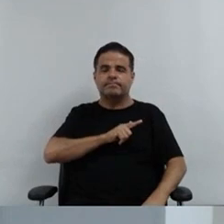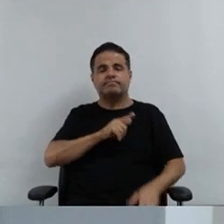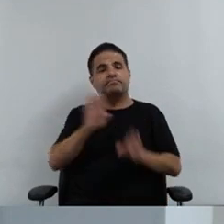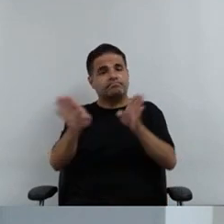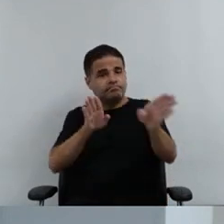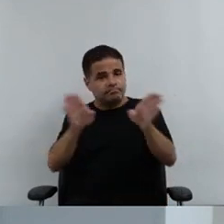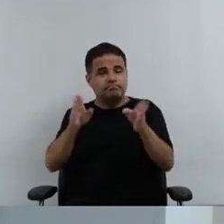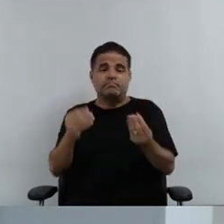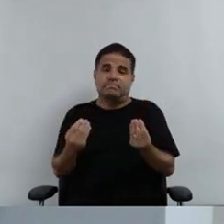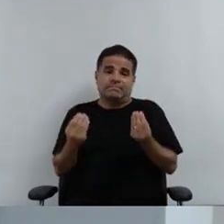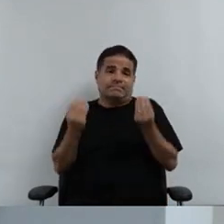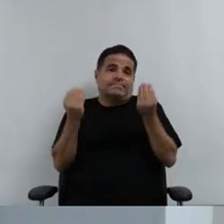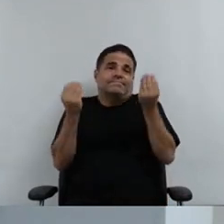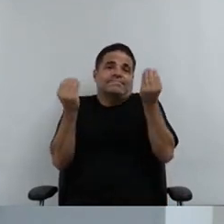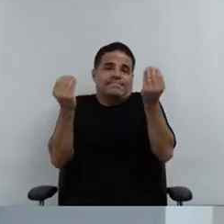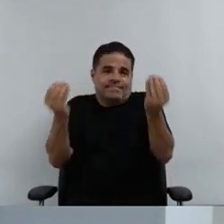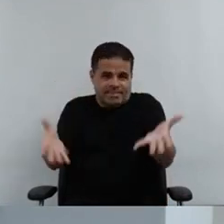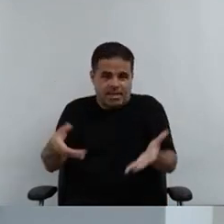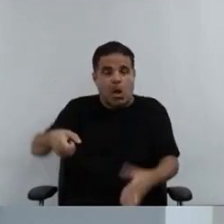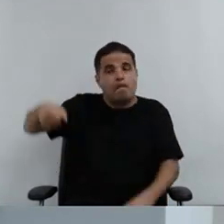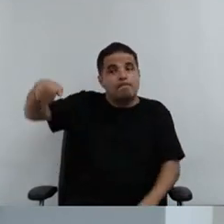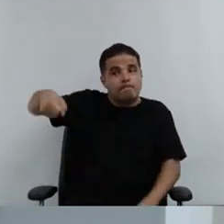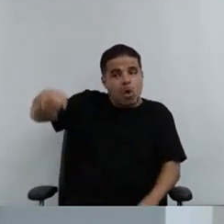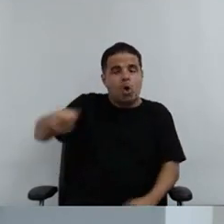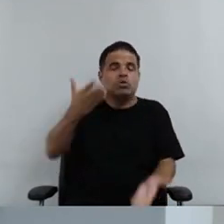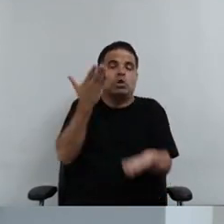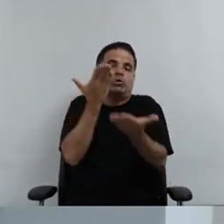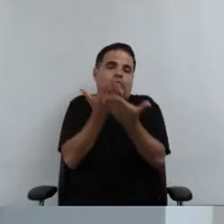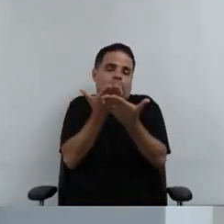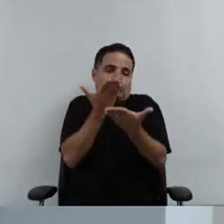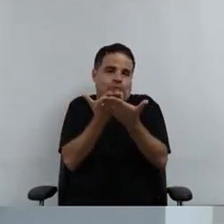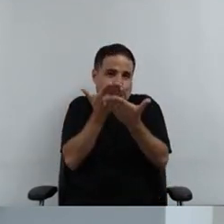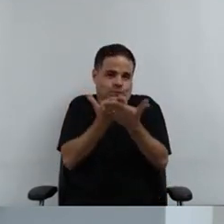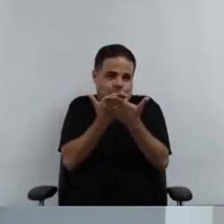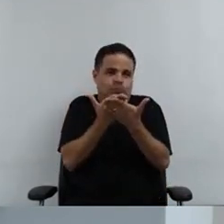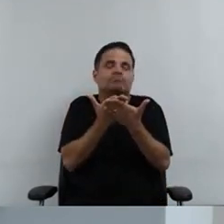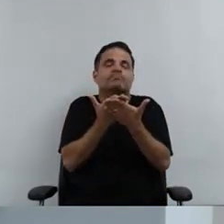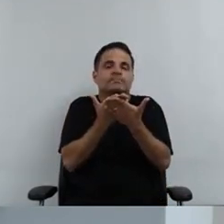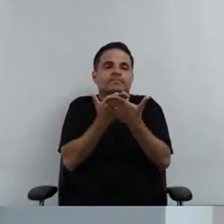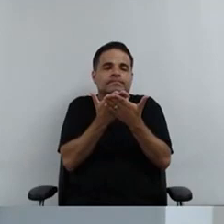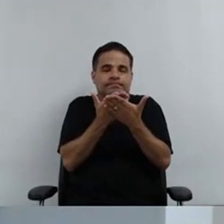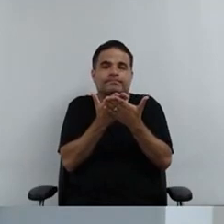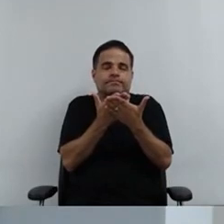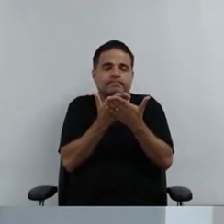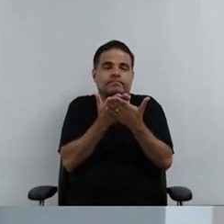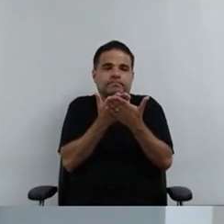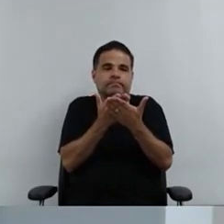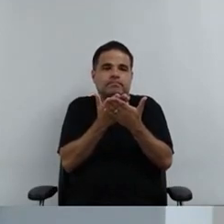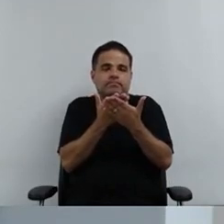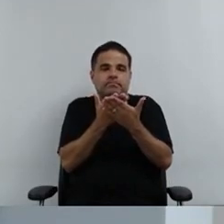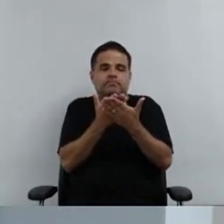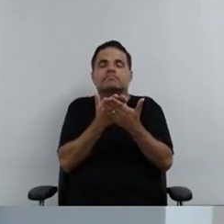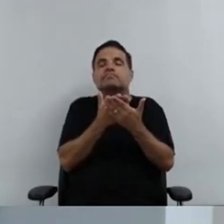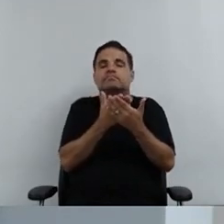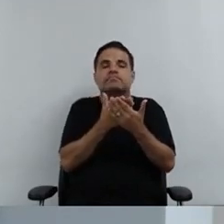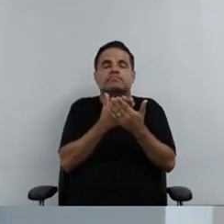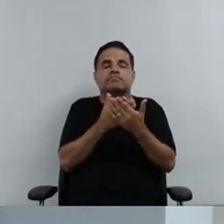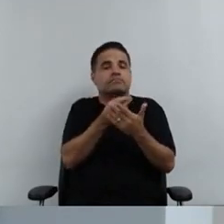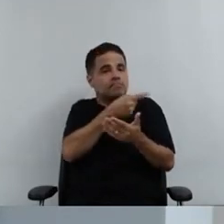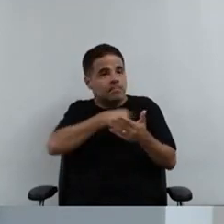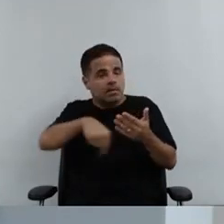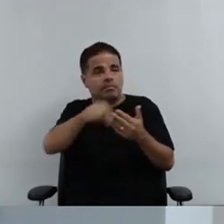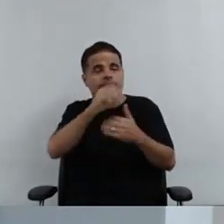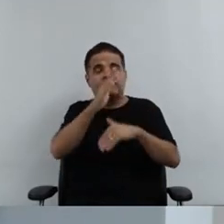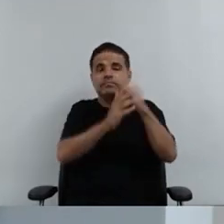que vai sim dar o bolsa-estudo, né, e assim, a lei, ela diz que, a partir do momento que o